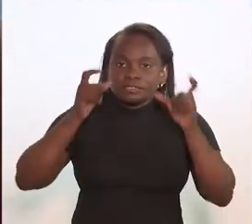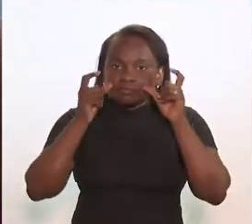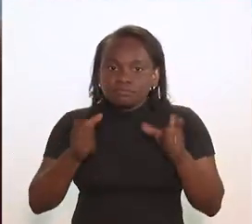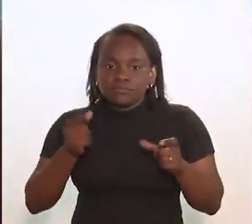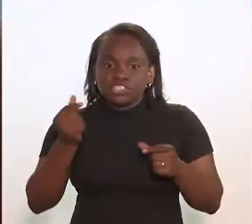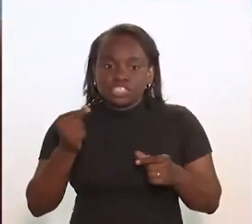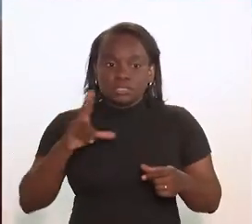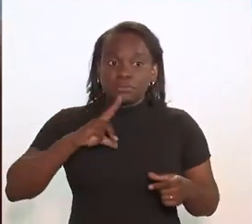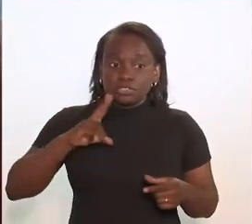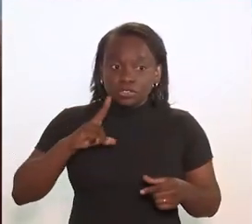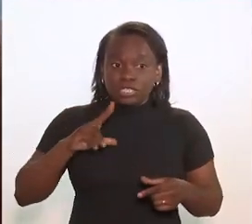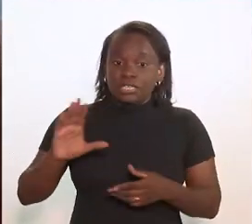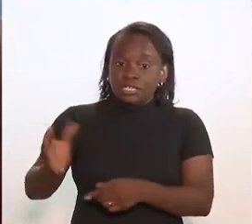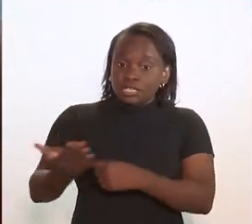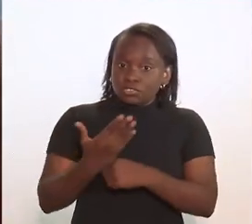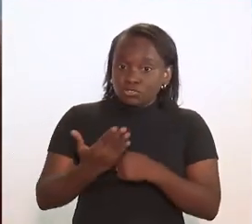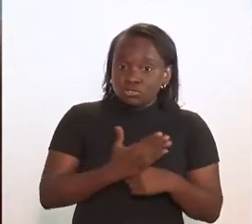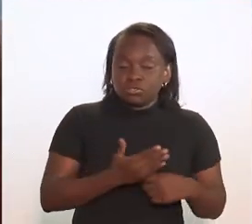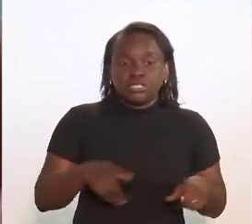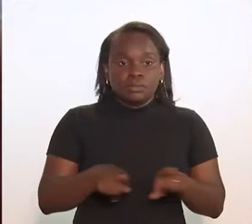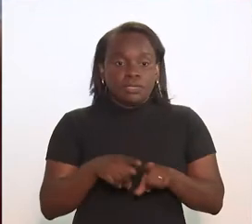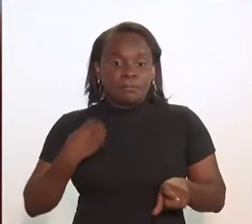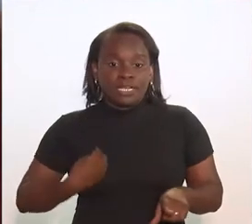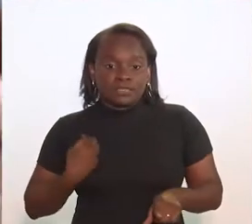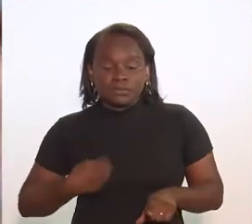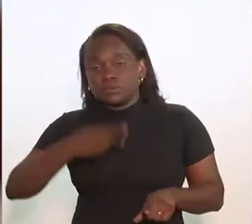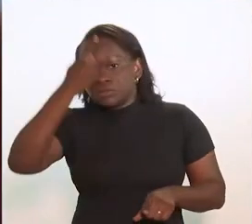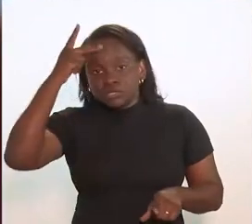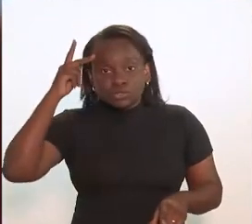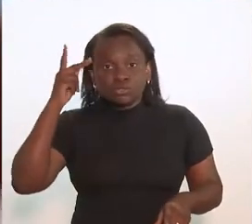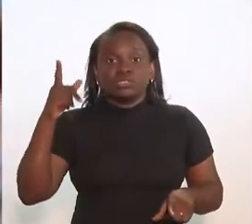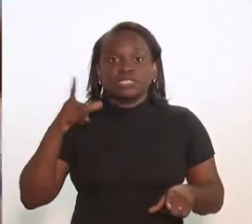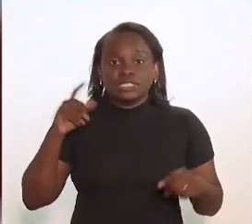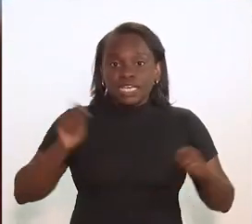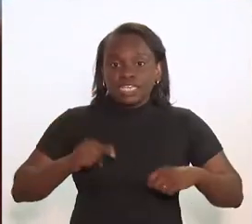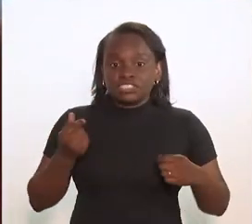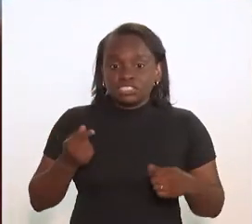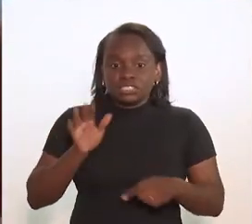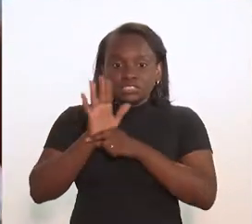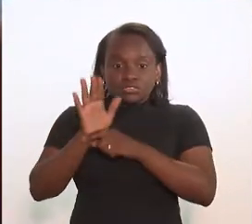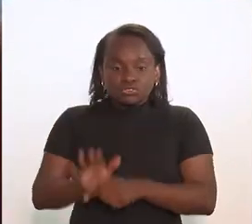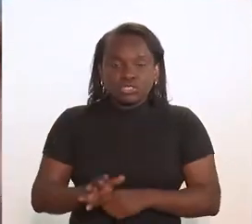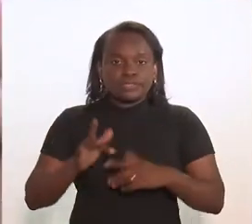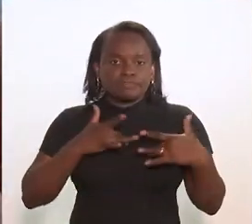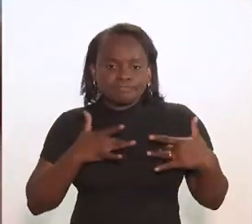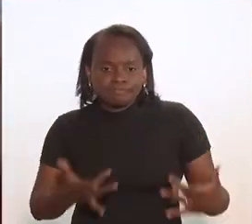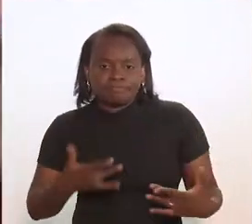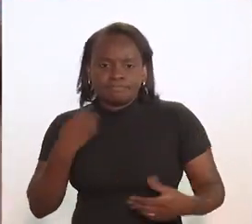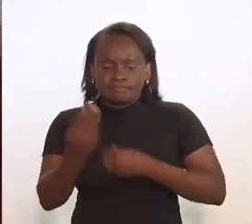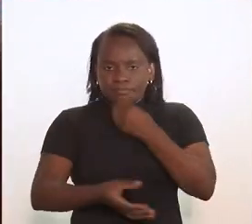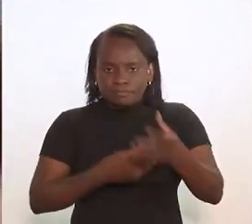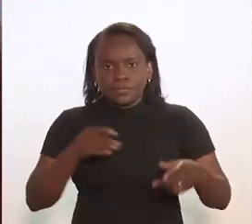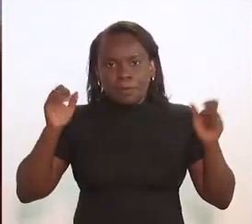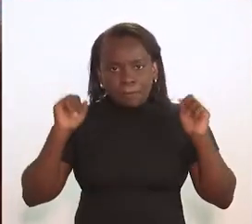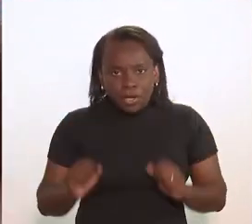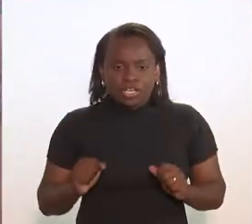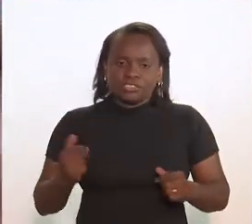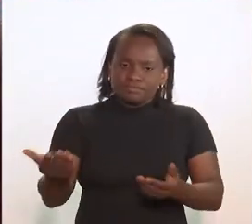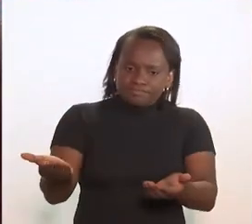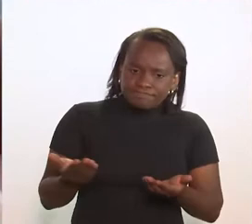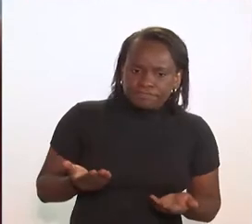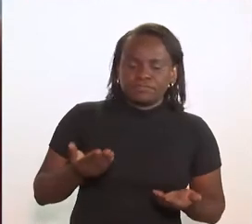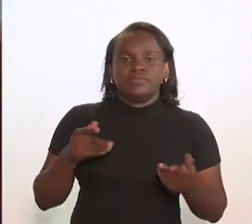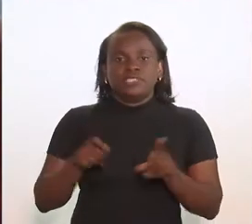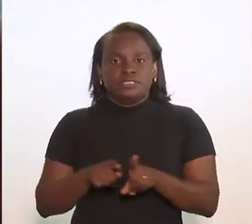em trazer mais o interesse de capital privado, trazer mais a participação de pessoas que têm condições de se dar um pouquinho, de